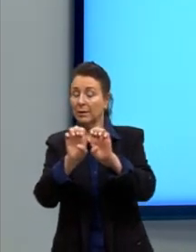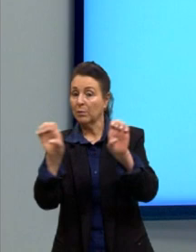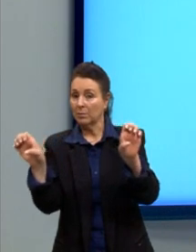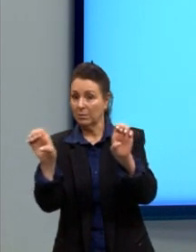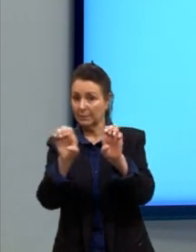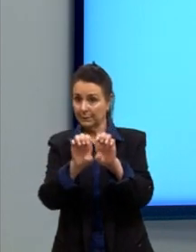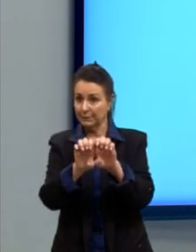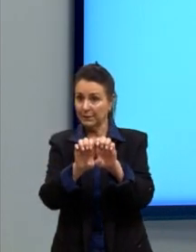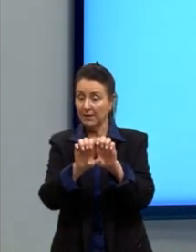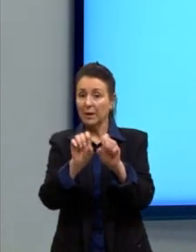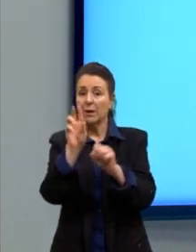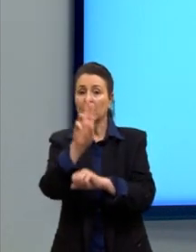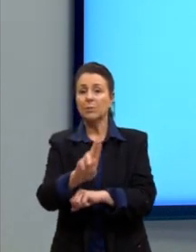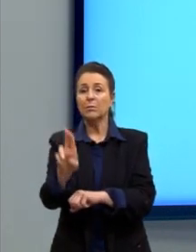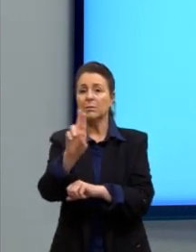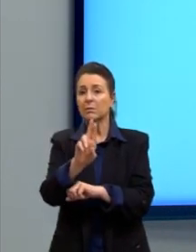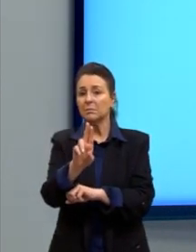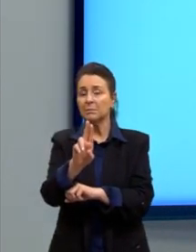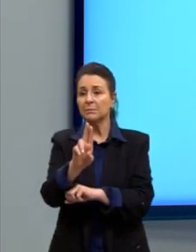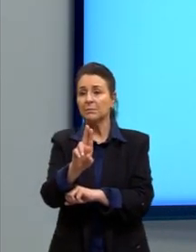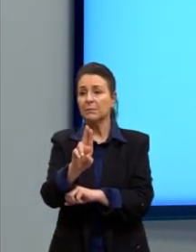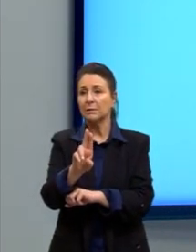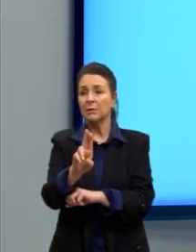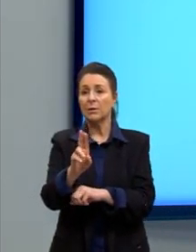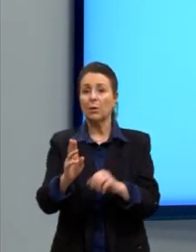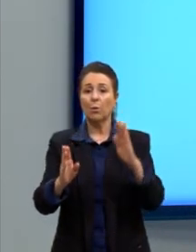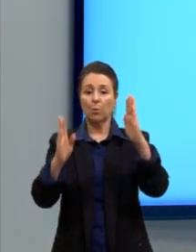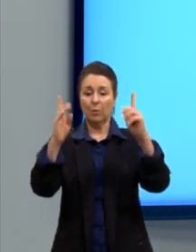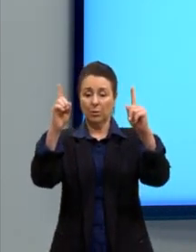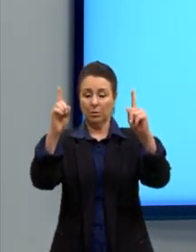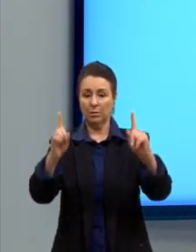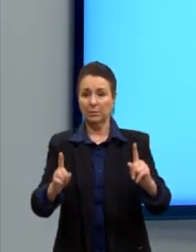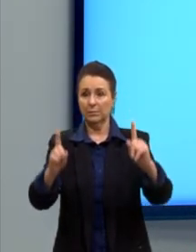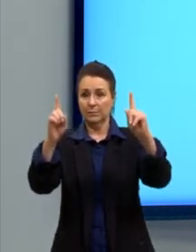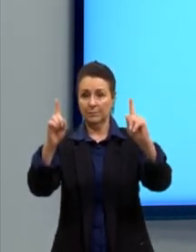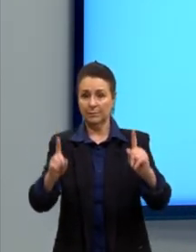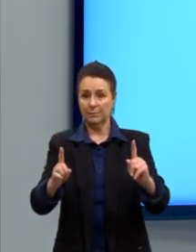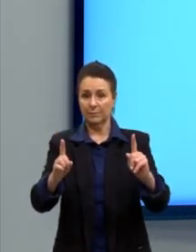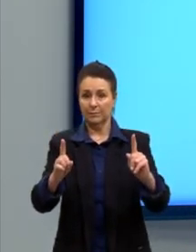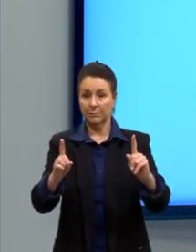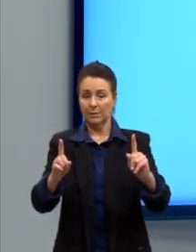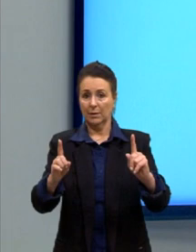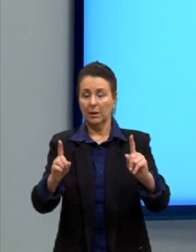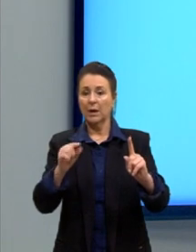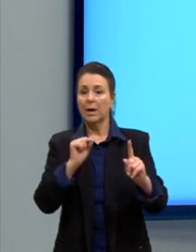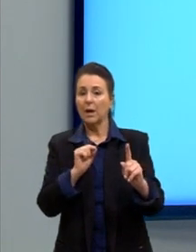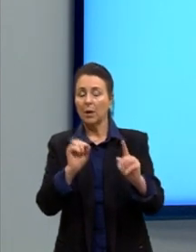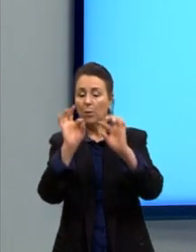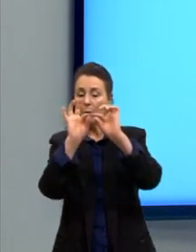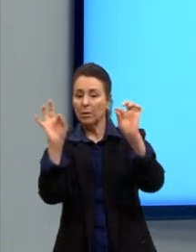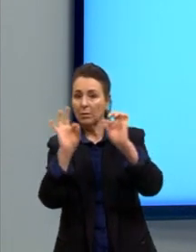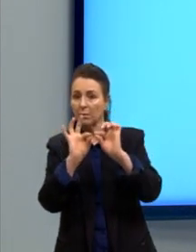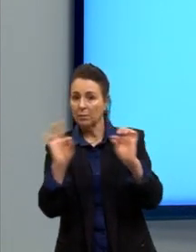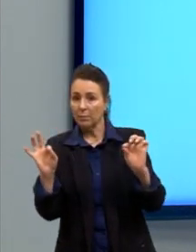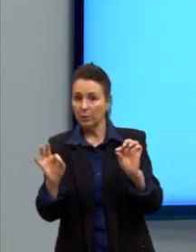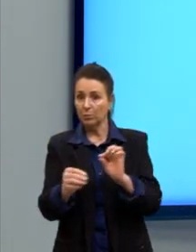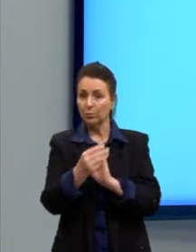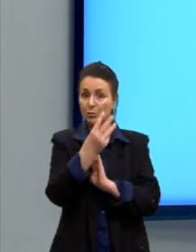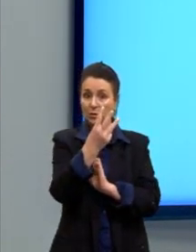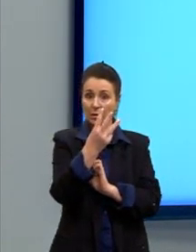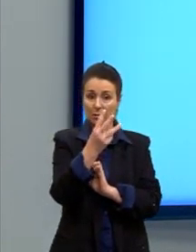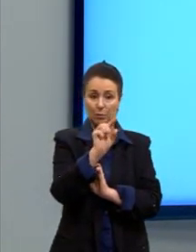é utilizando o determinante. É como se fosse a condição de alinhamento para três pontos.